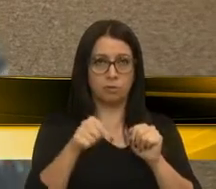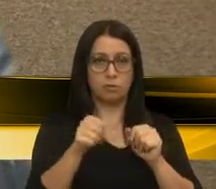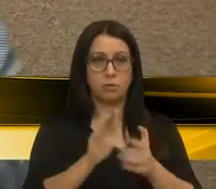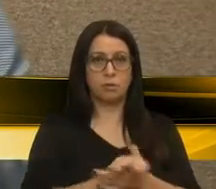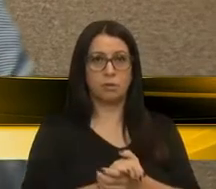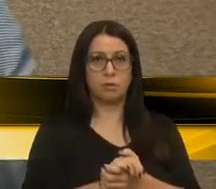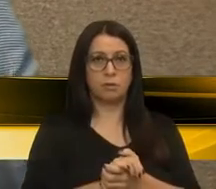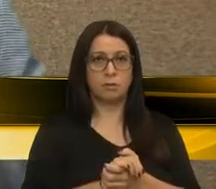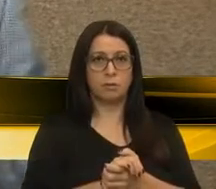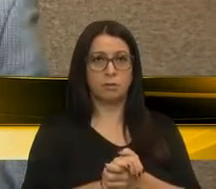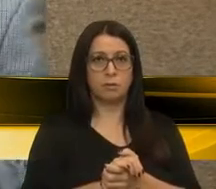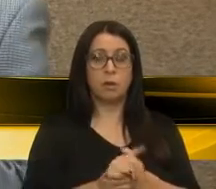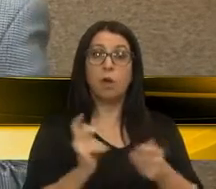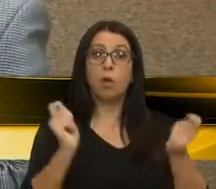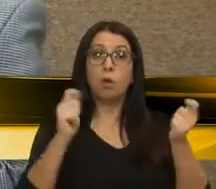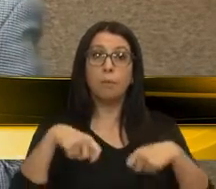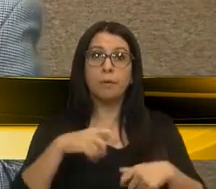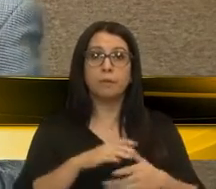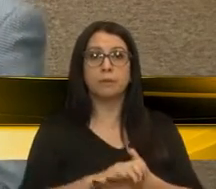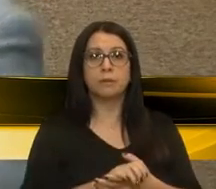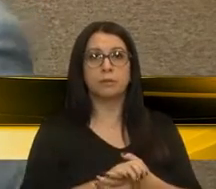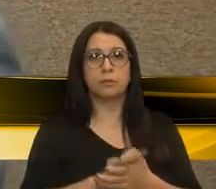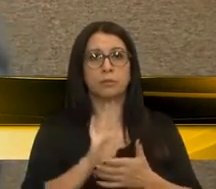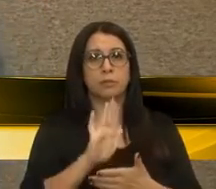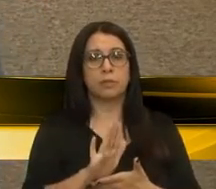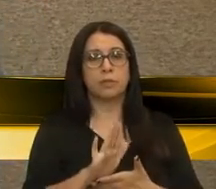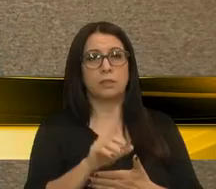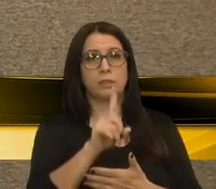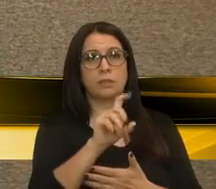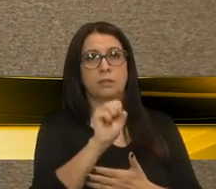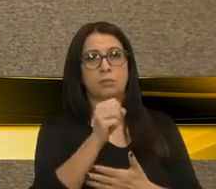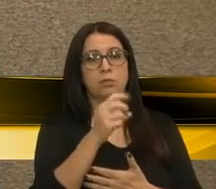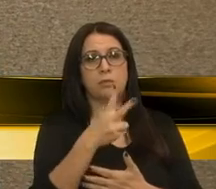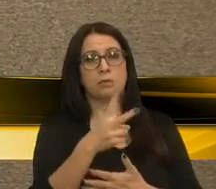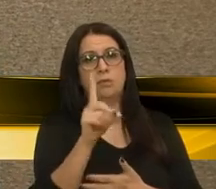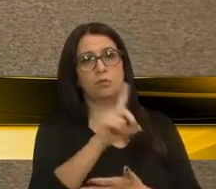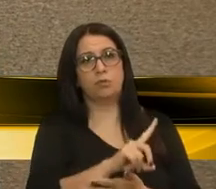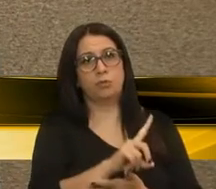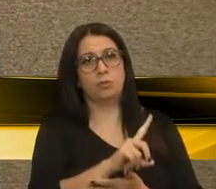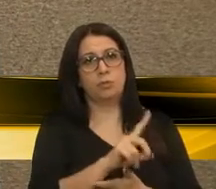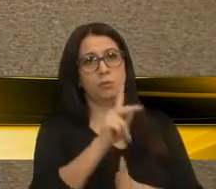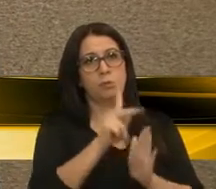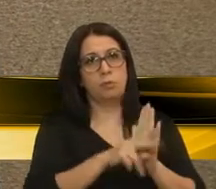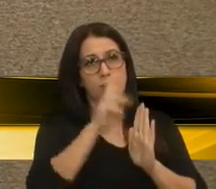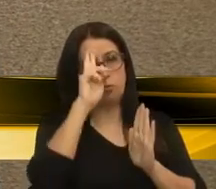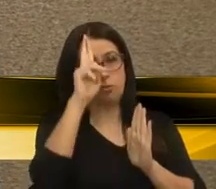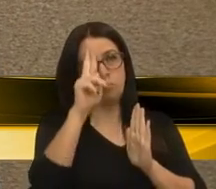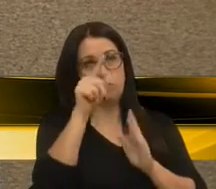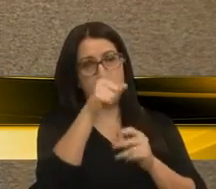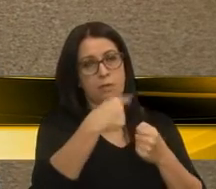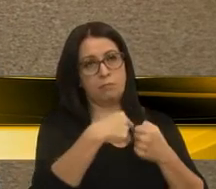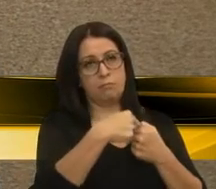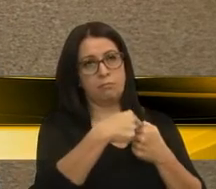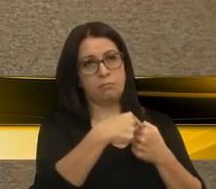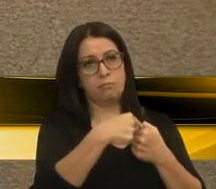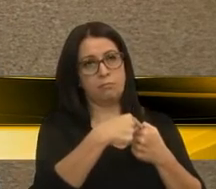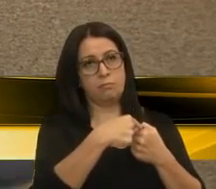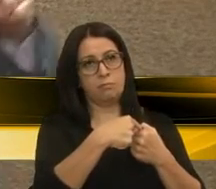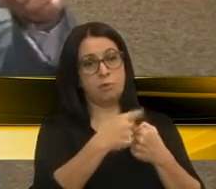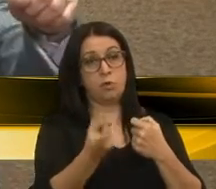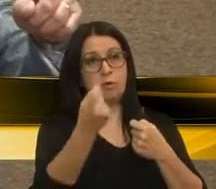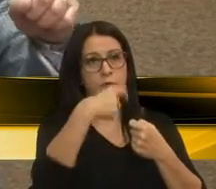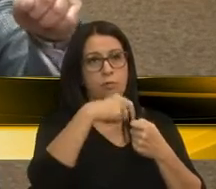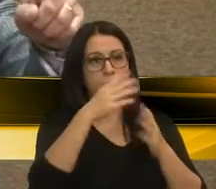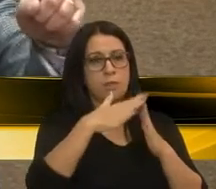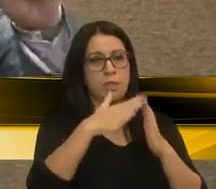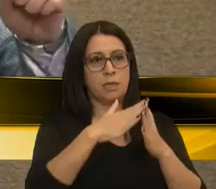a competência de ficar 182 dias com o plano diretor lá no município, e quando retornou